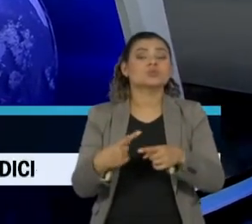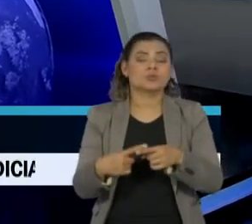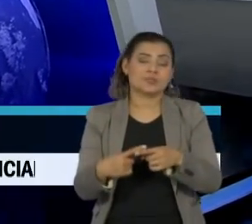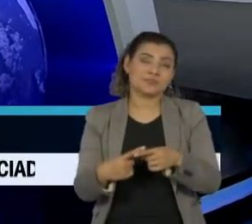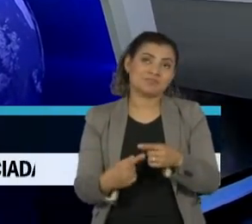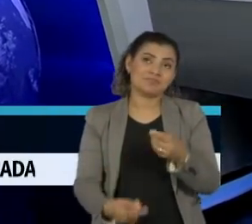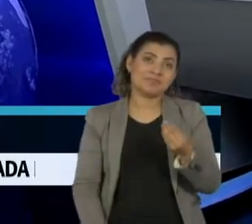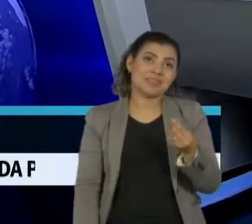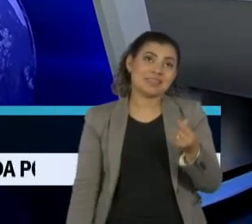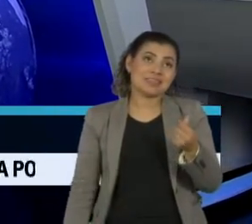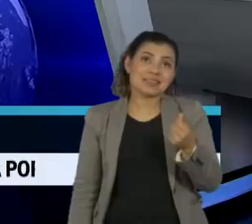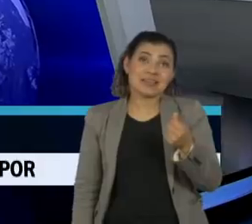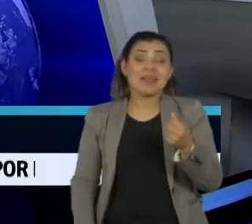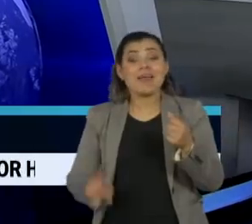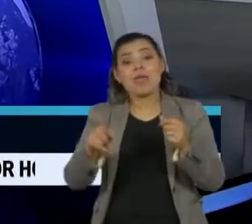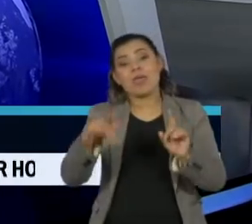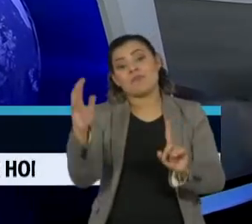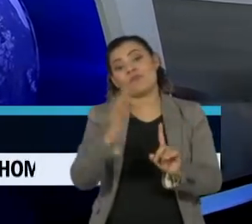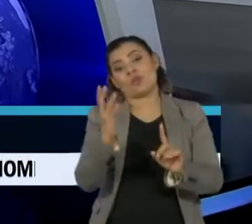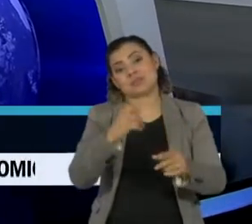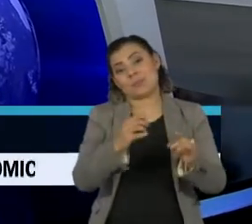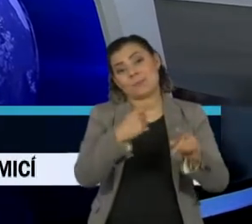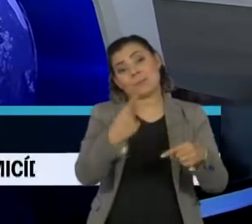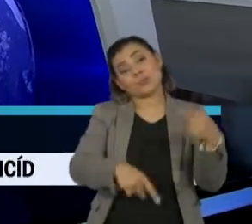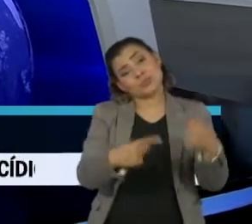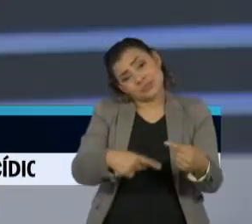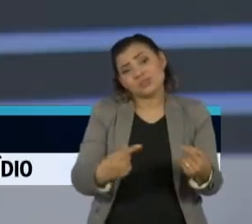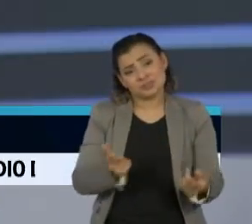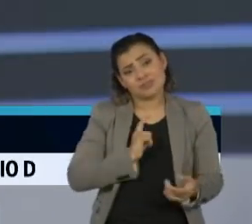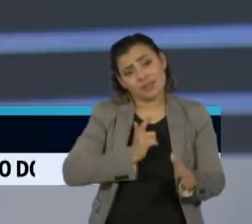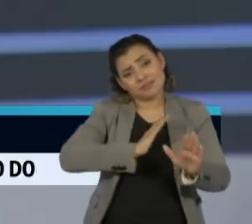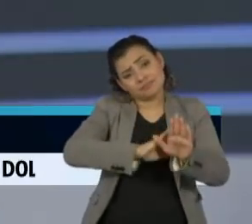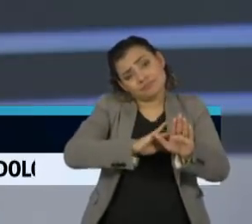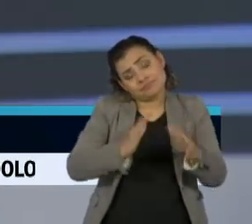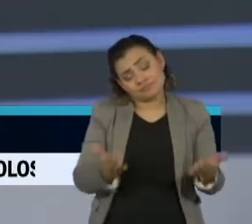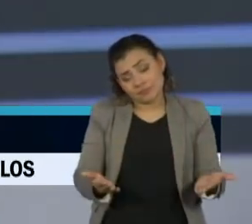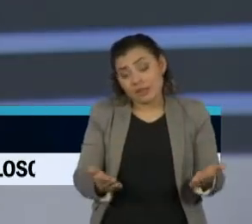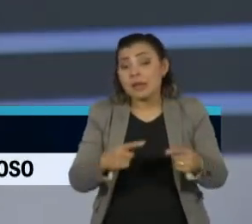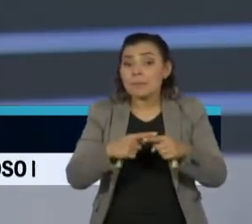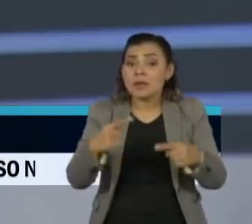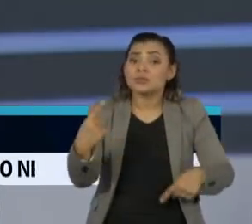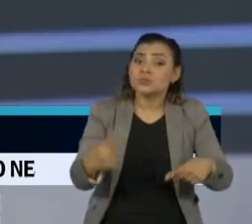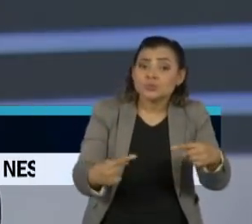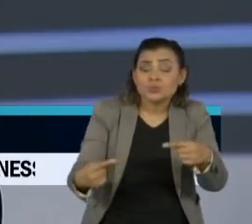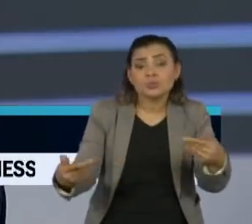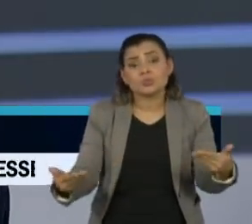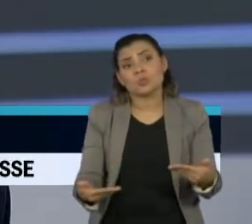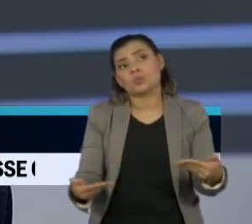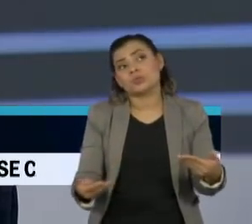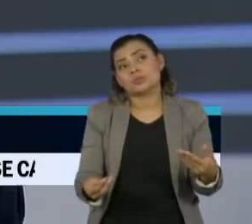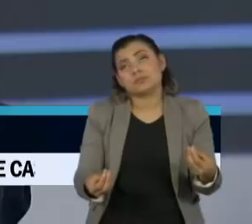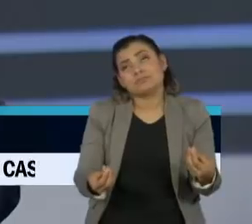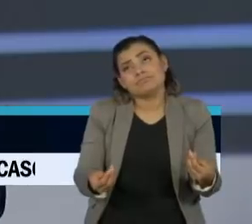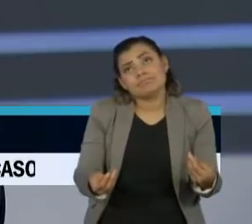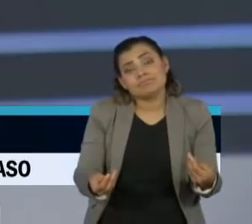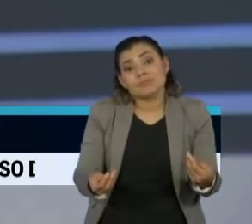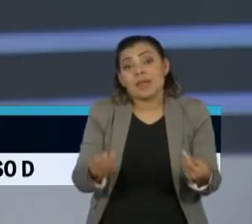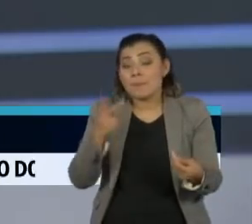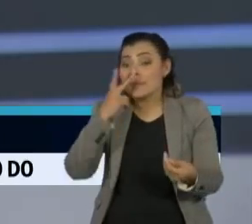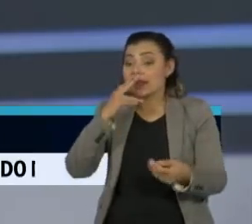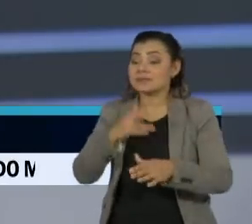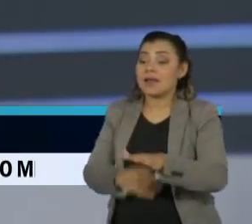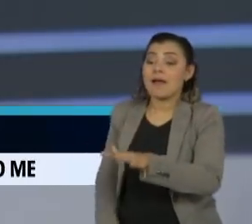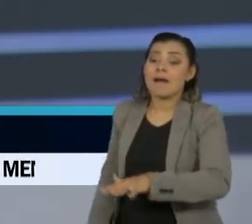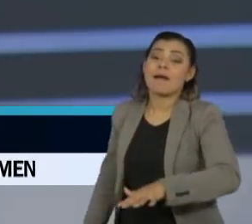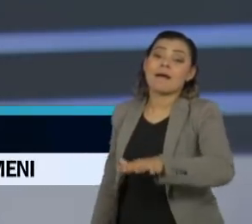uma conotação política. Então, você discute isso dentro do bojo de uma